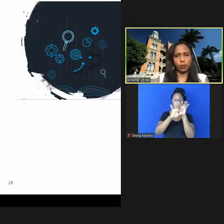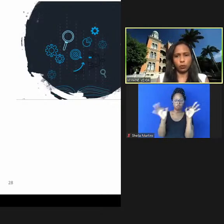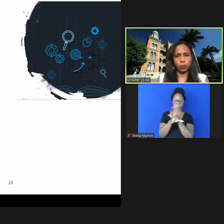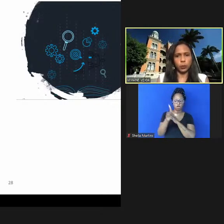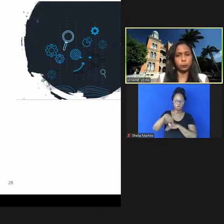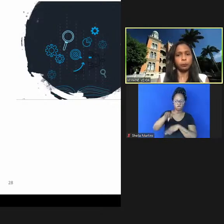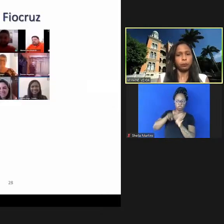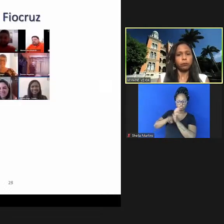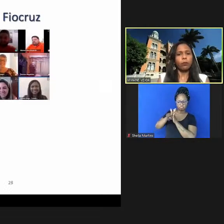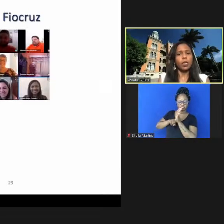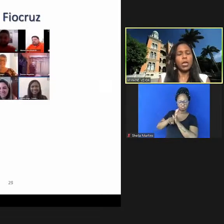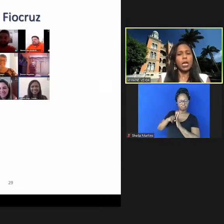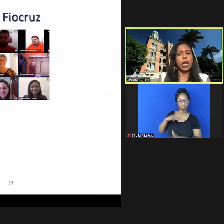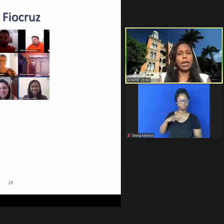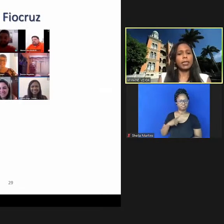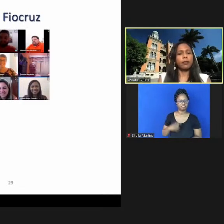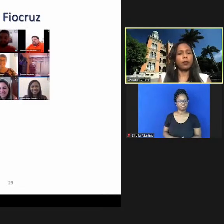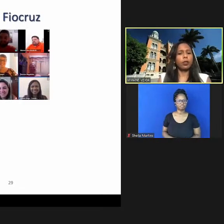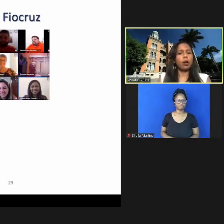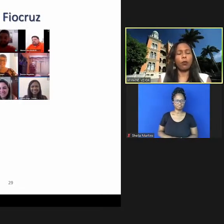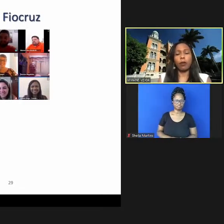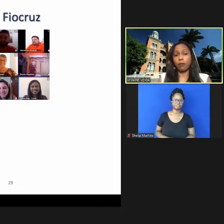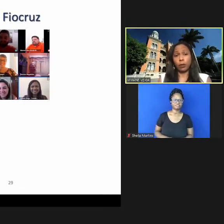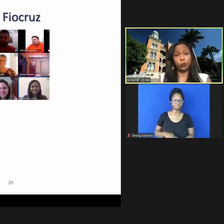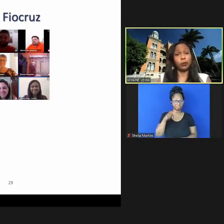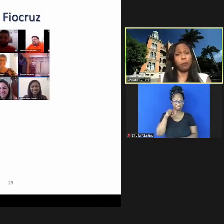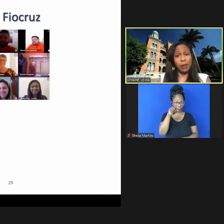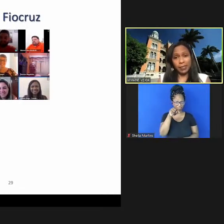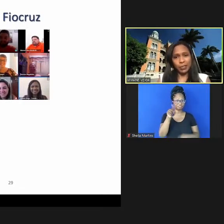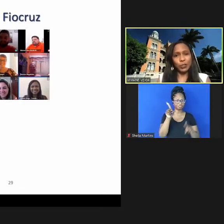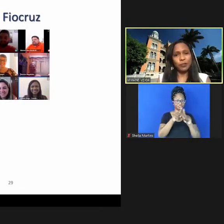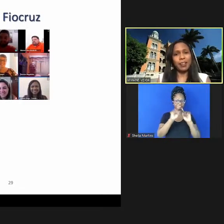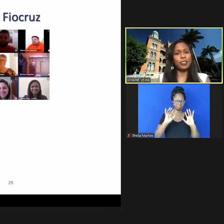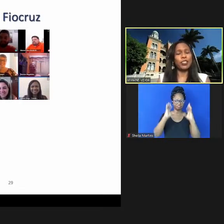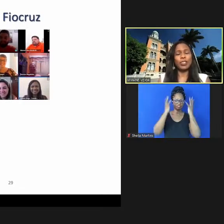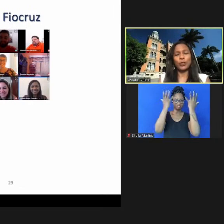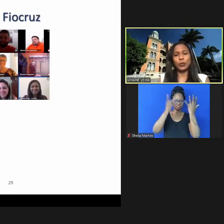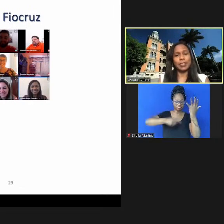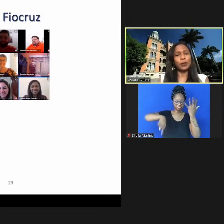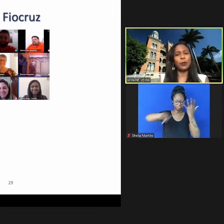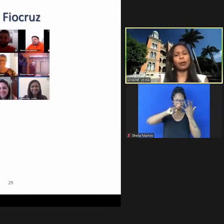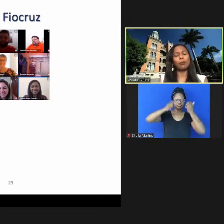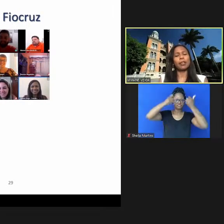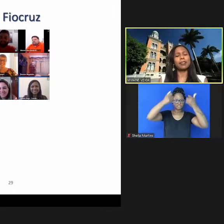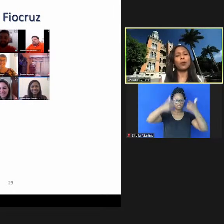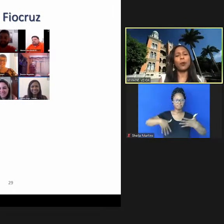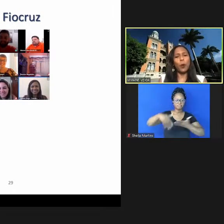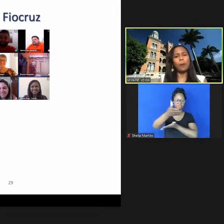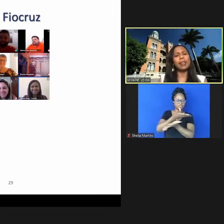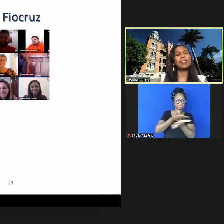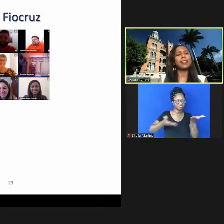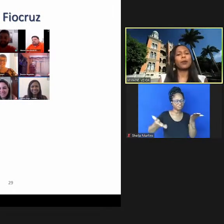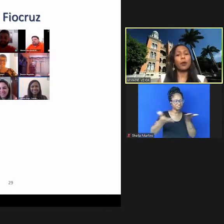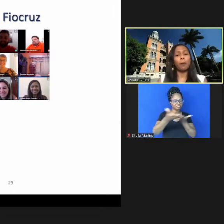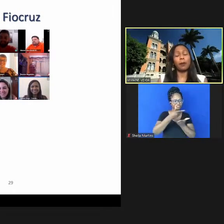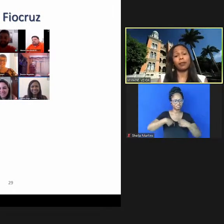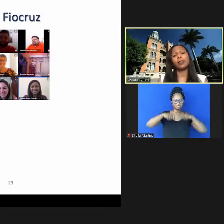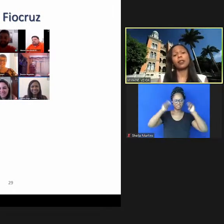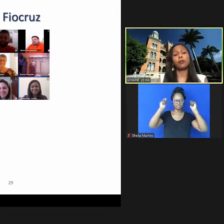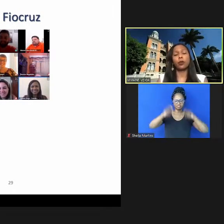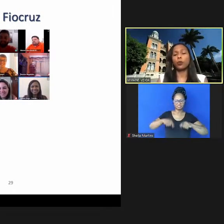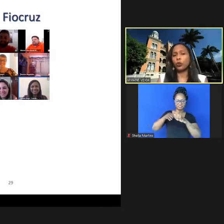pesquisadores aqui foi o evento também que a gente fala de articulação e colaboração cooperação e